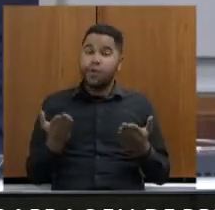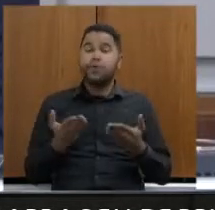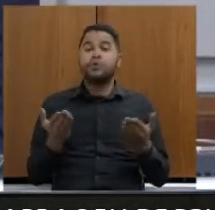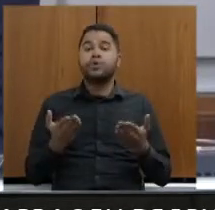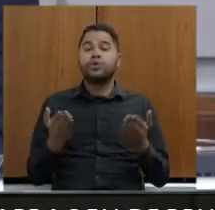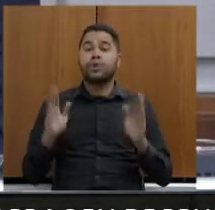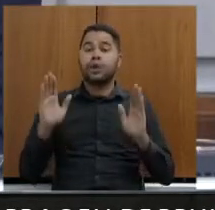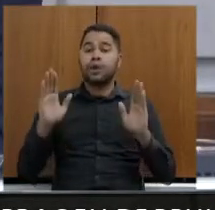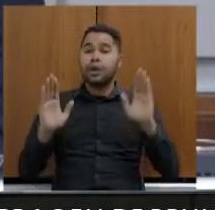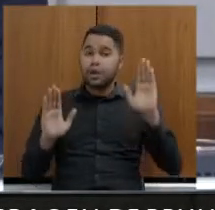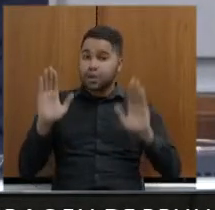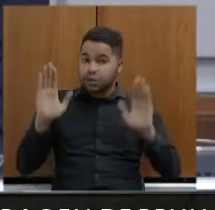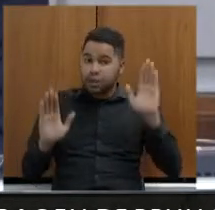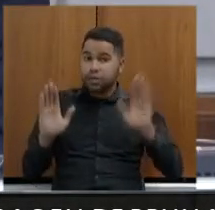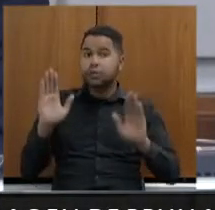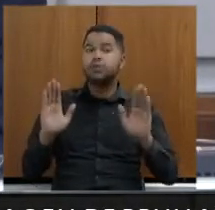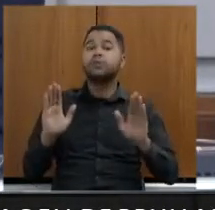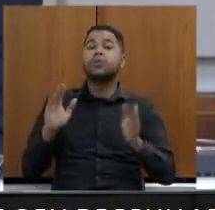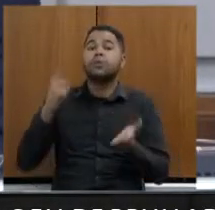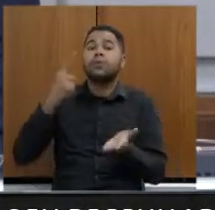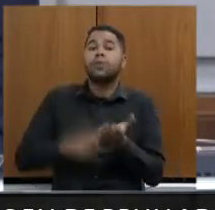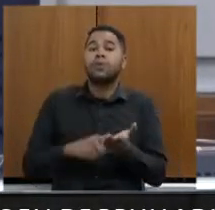marcada para dia 28 de julho